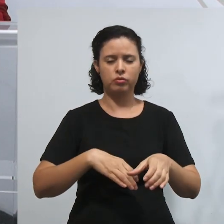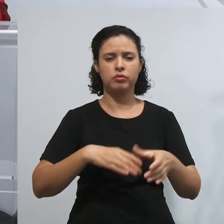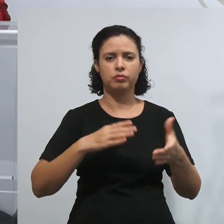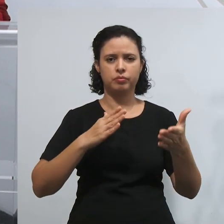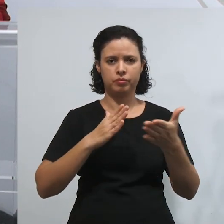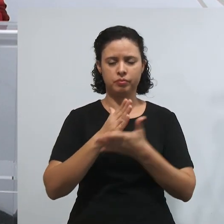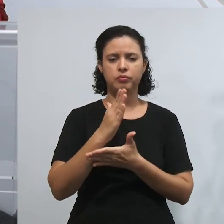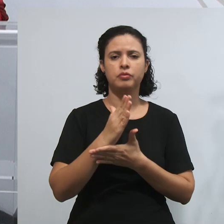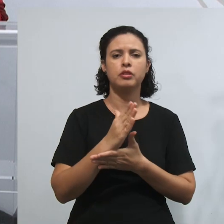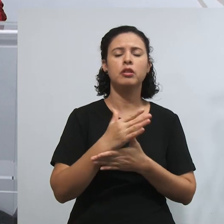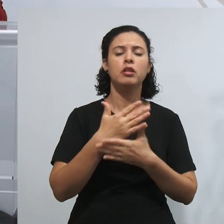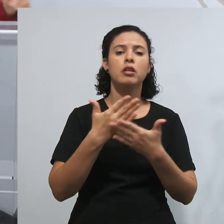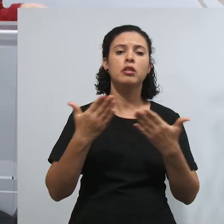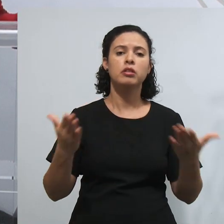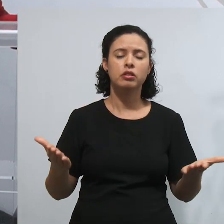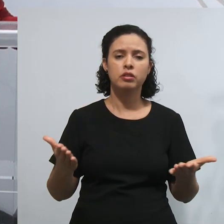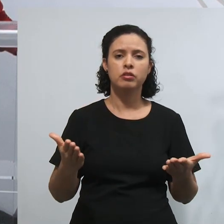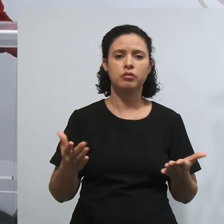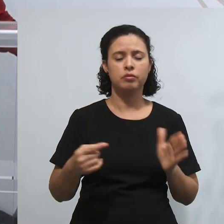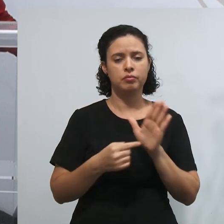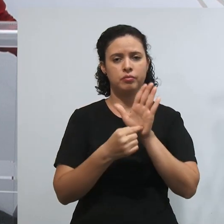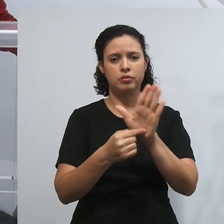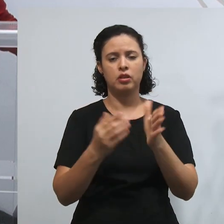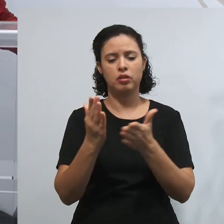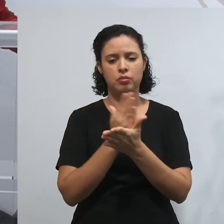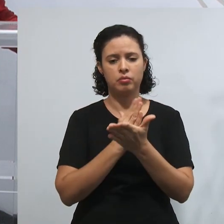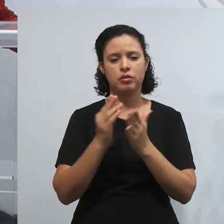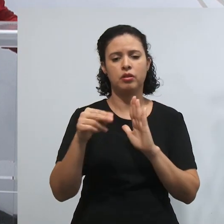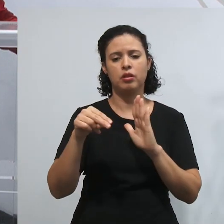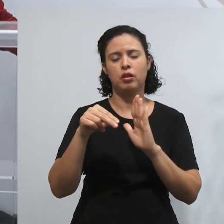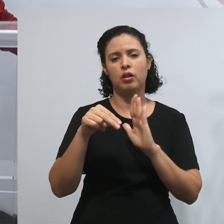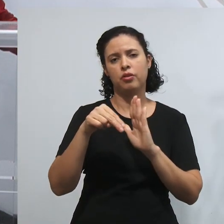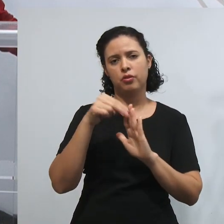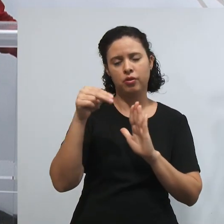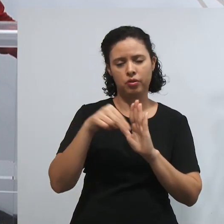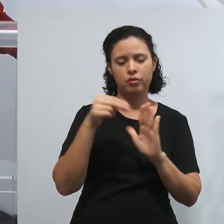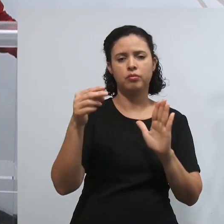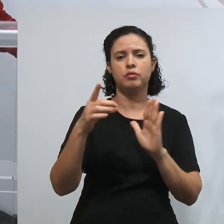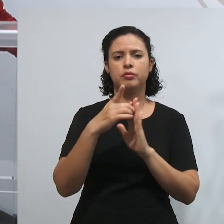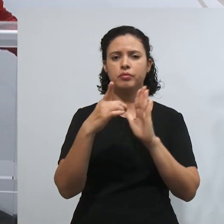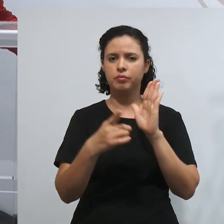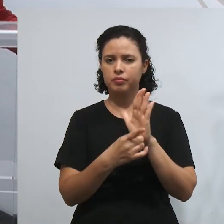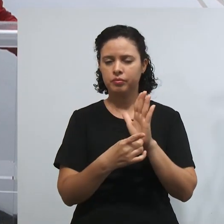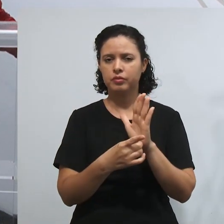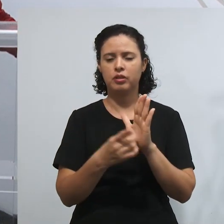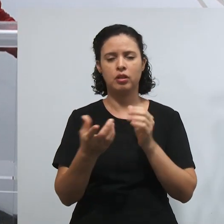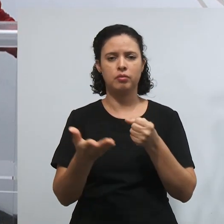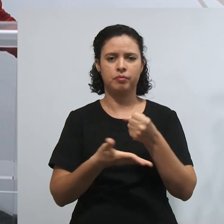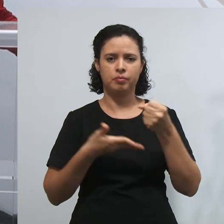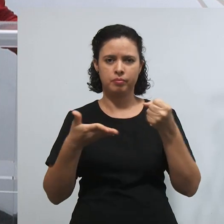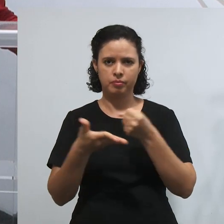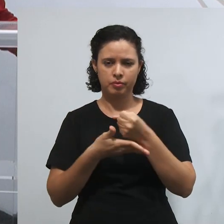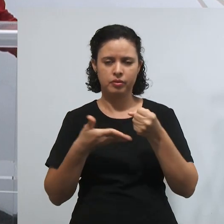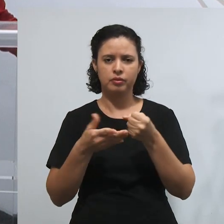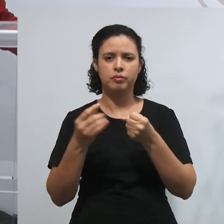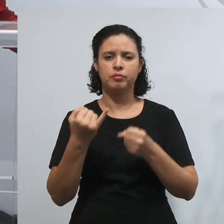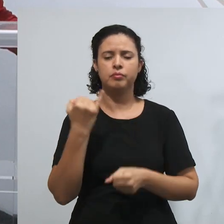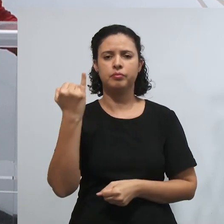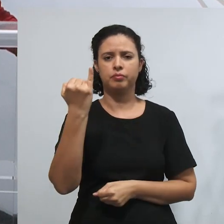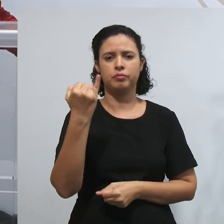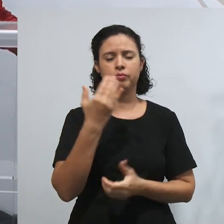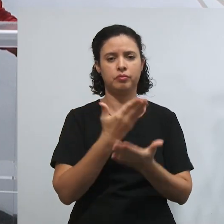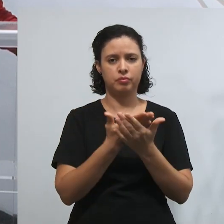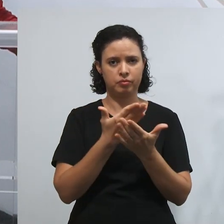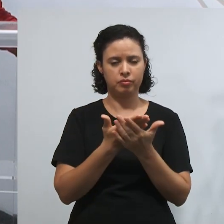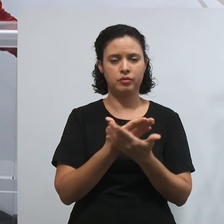todos, então, eu trouxe aqui algumas normas, algumas diretrizes, algumas situações básicas que são importantes